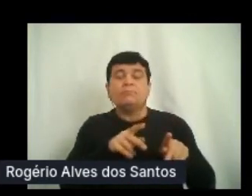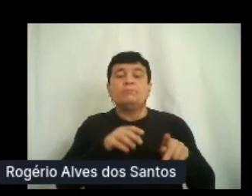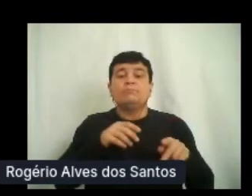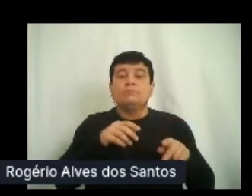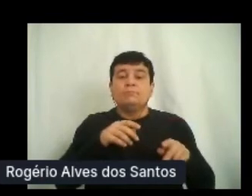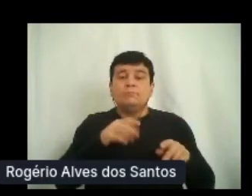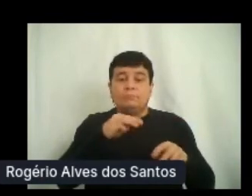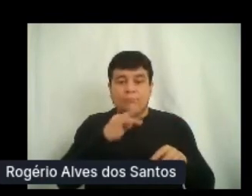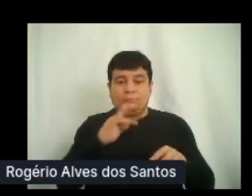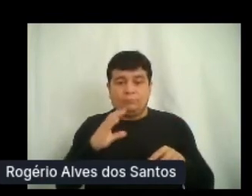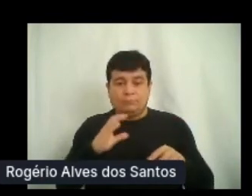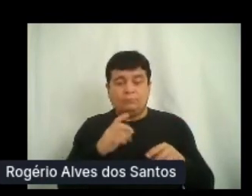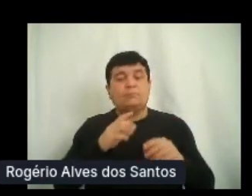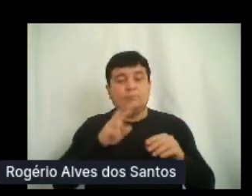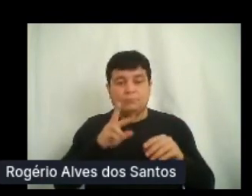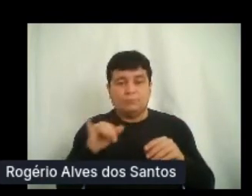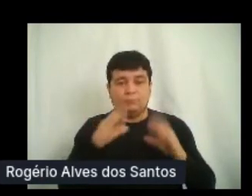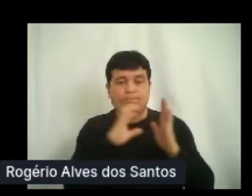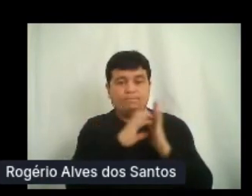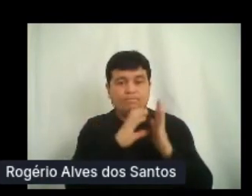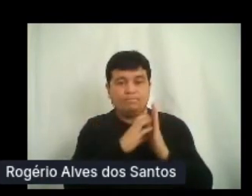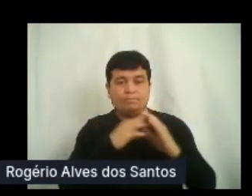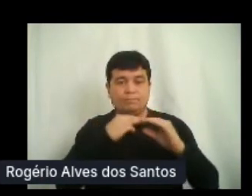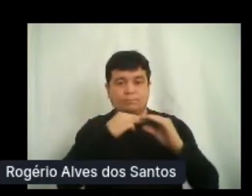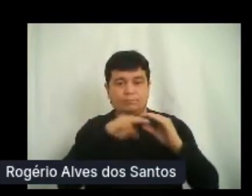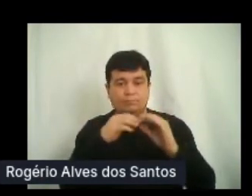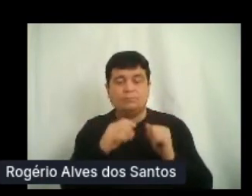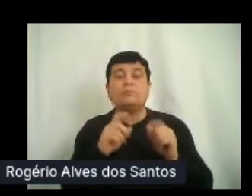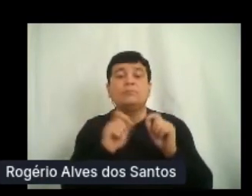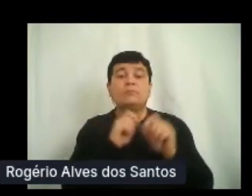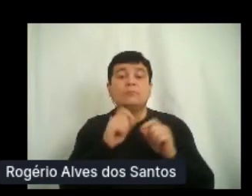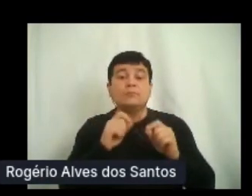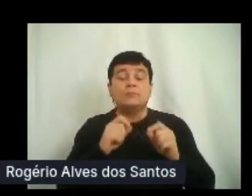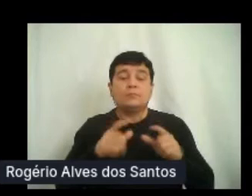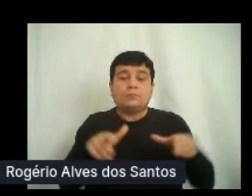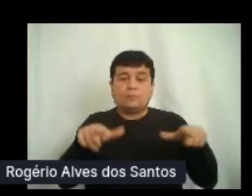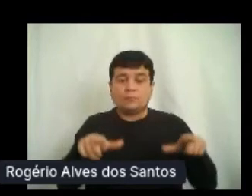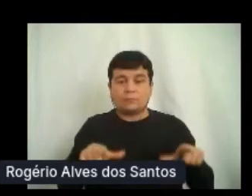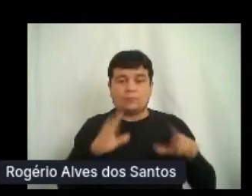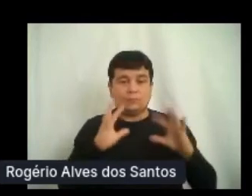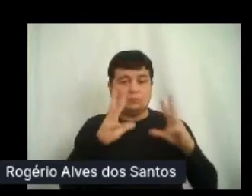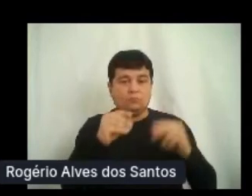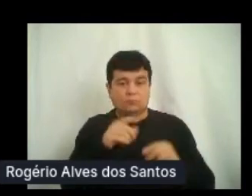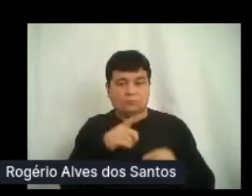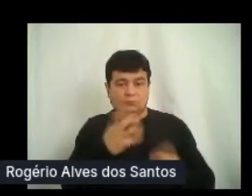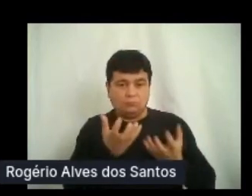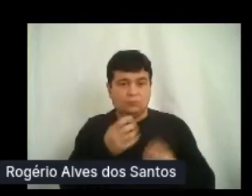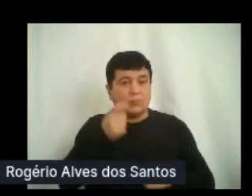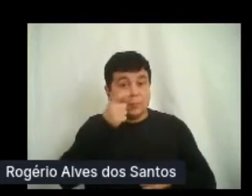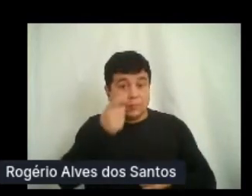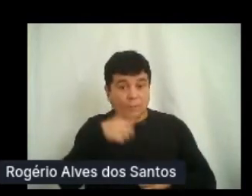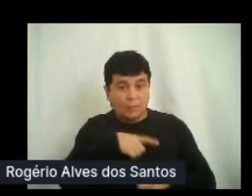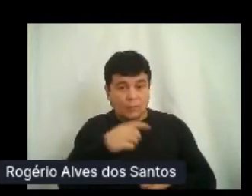participação pelo correio a todos que quiserem. Você pode informar o seu interesse em receber o